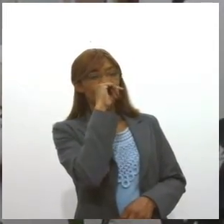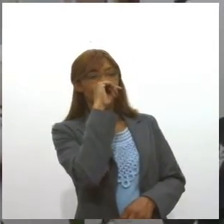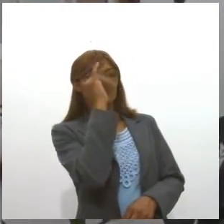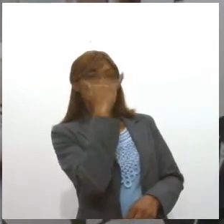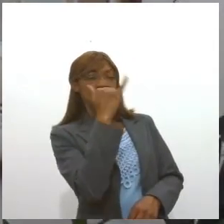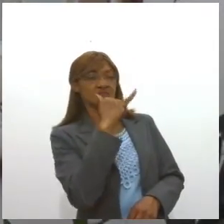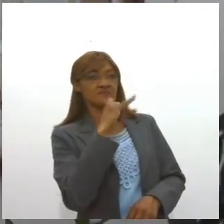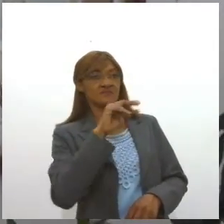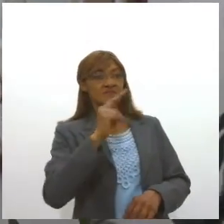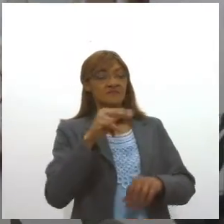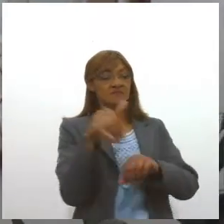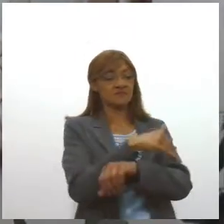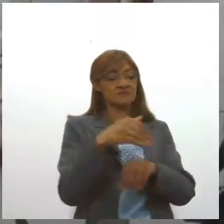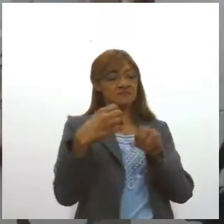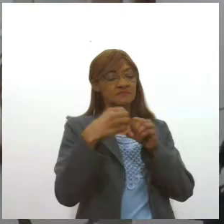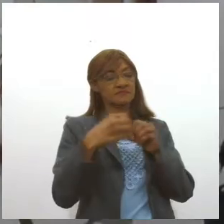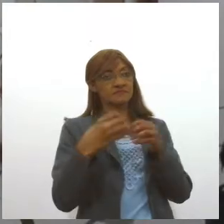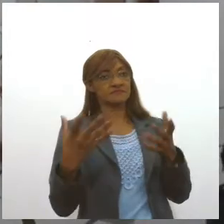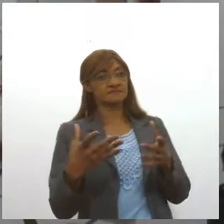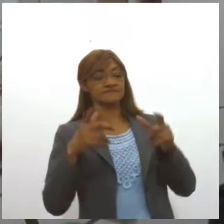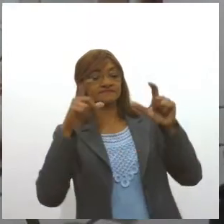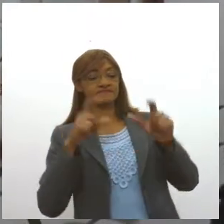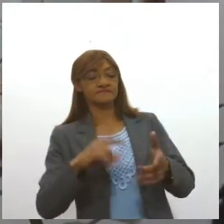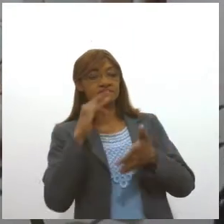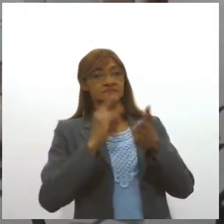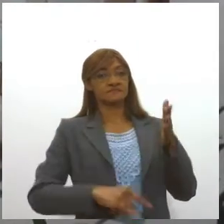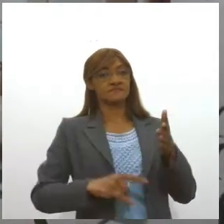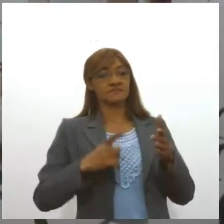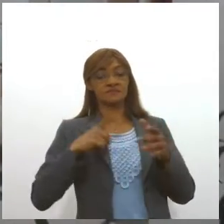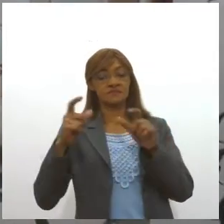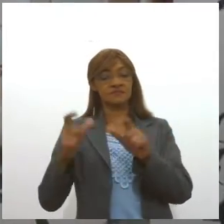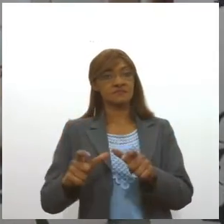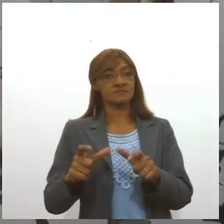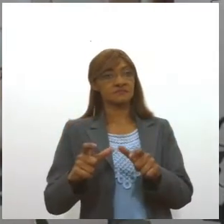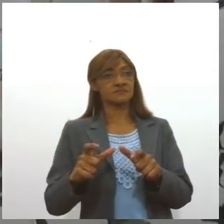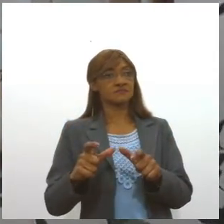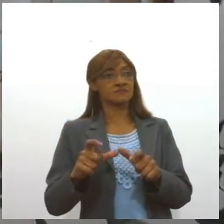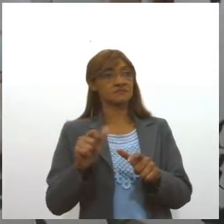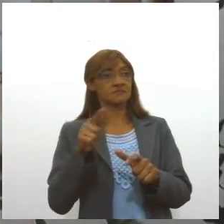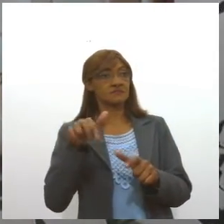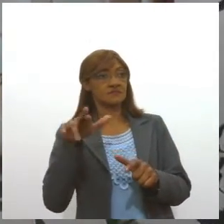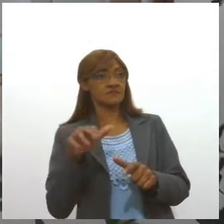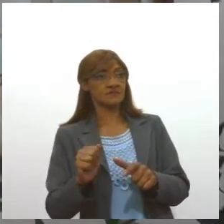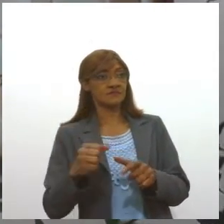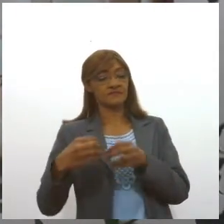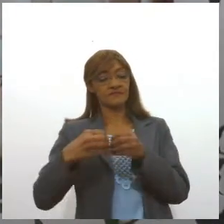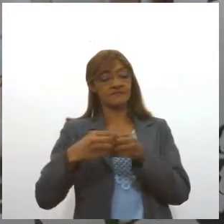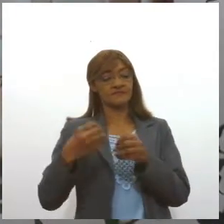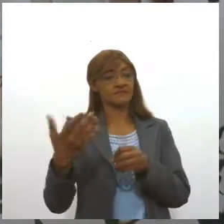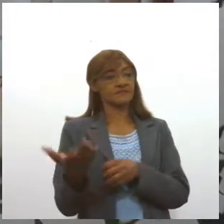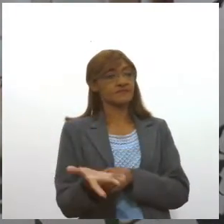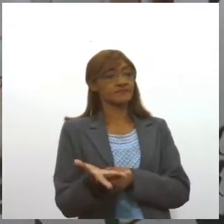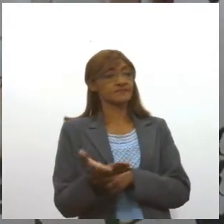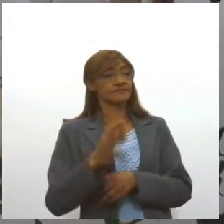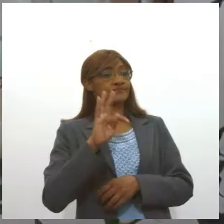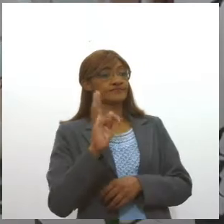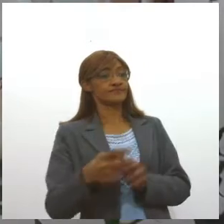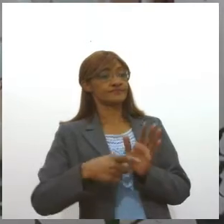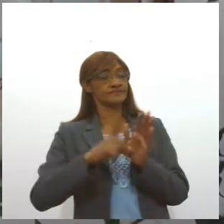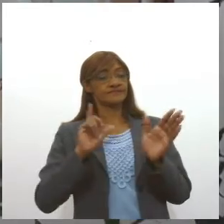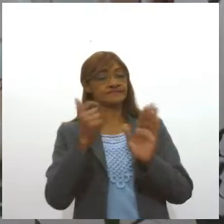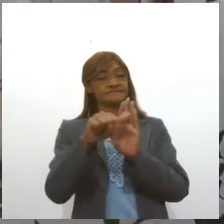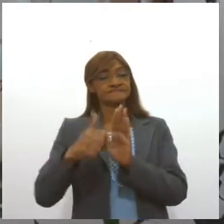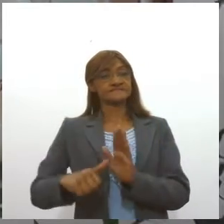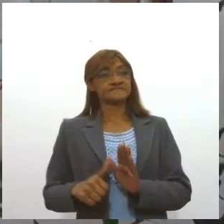terreno é acidentado, tem pocilga muito próximo. Então, toda essa avaliação é feita nessa primeira avaliação que é feita pela Indagro.